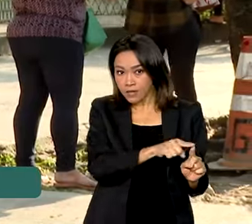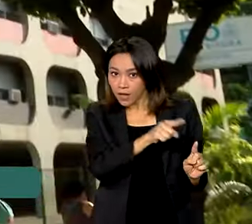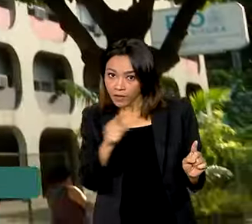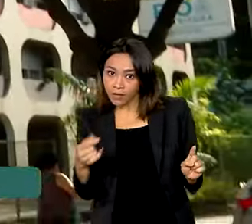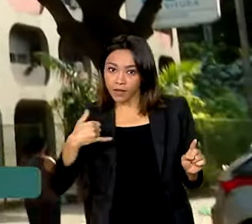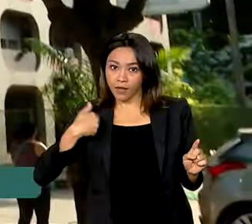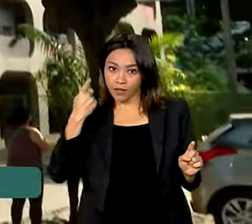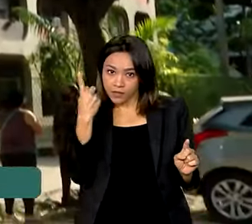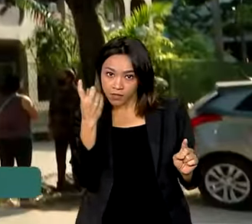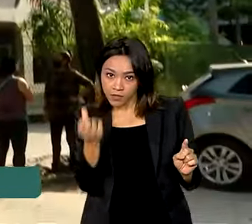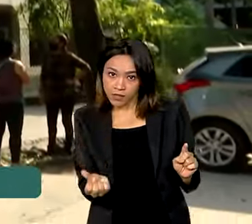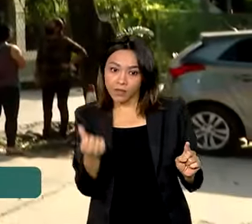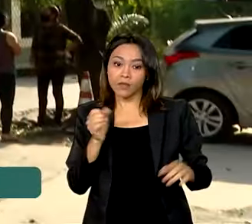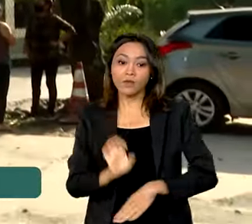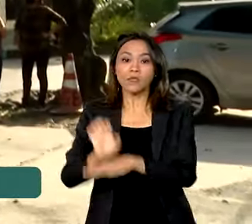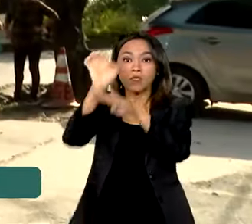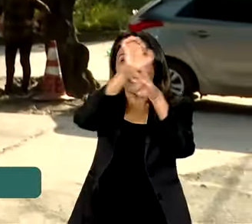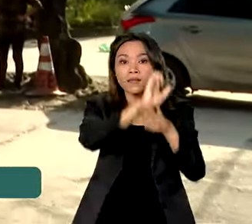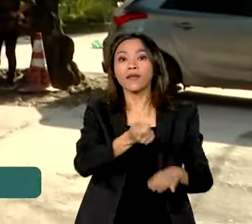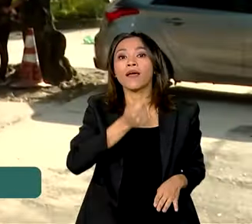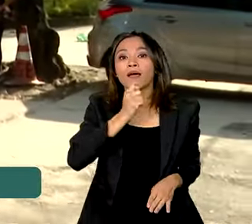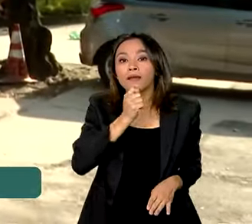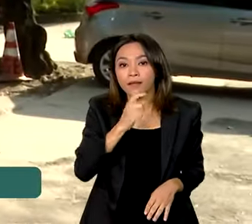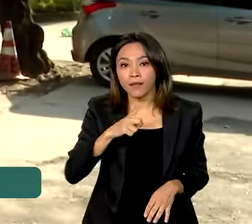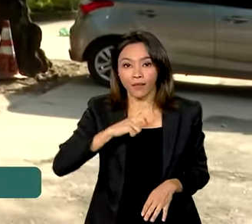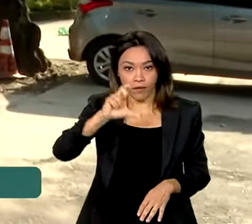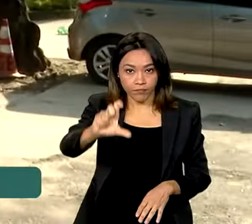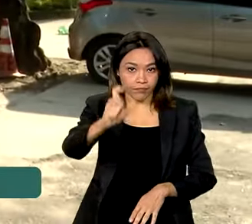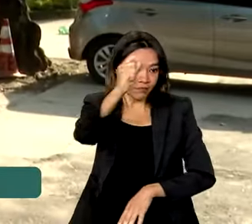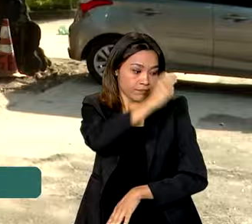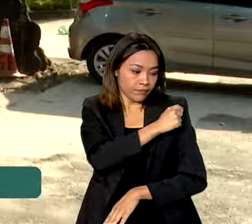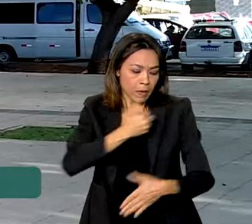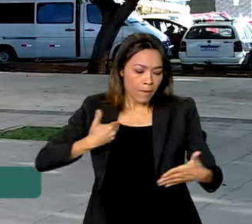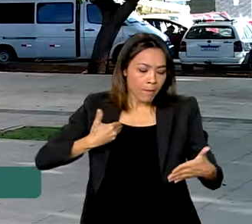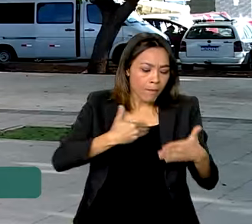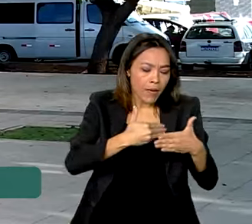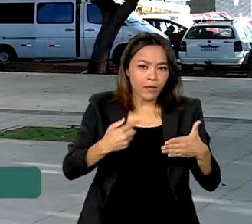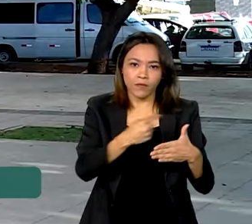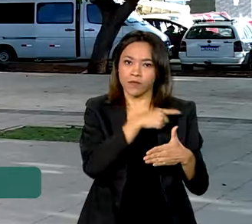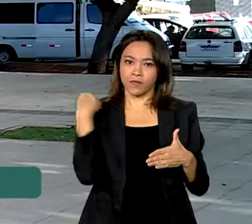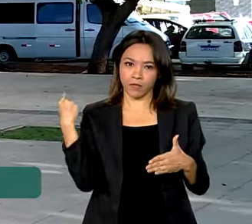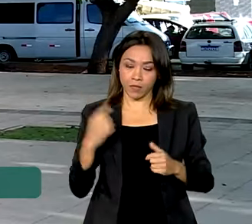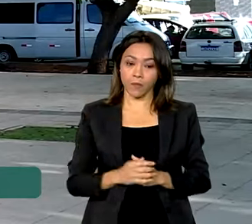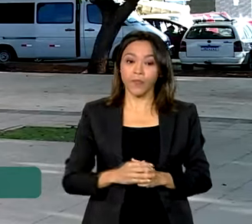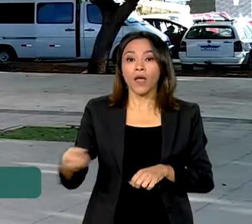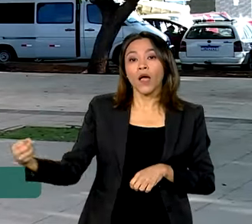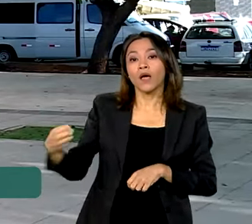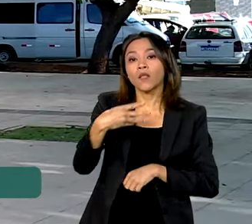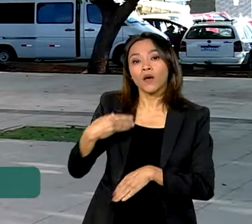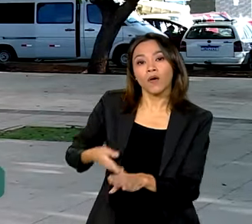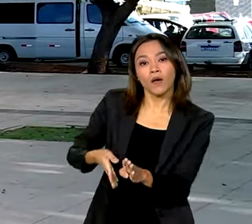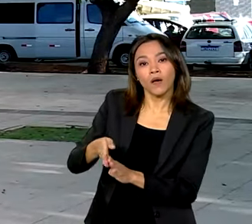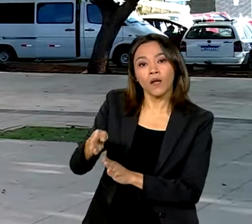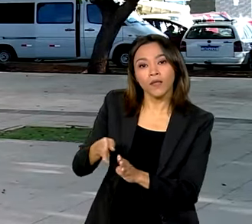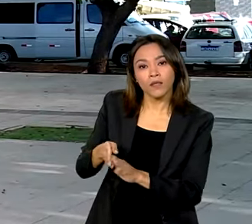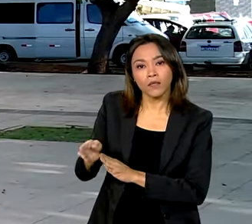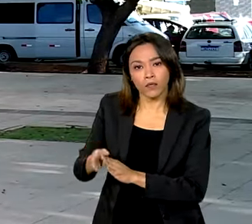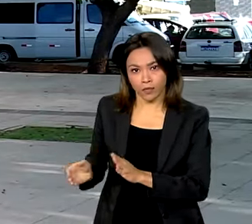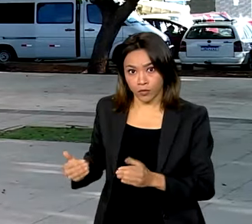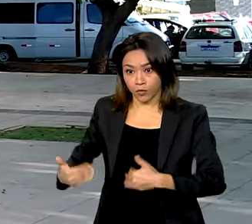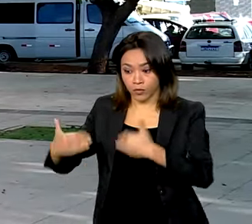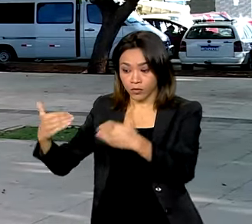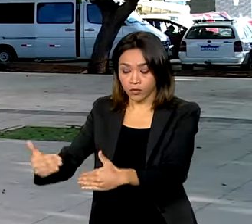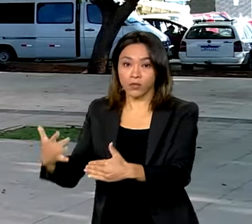anos nos estados que ainda tiverem doses próximas ao vencimento. A nova recomendação do Ministério da Saúde é